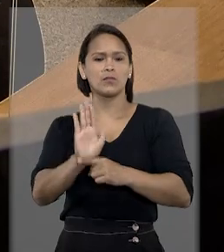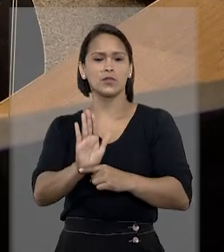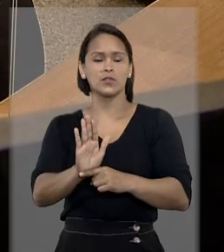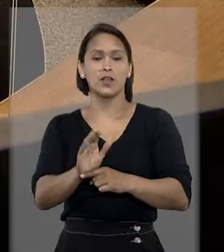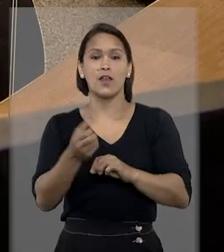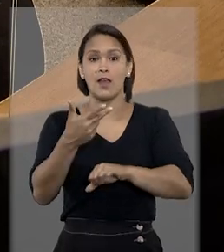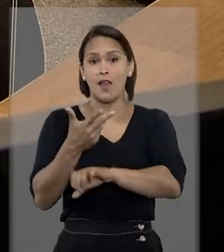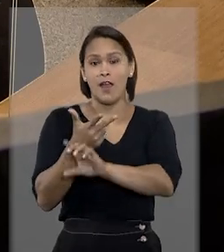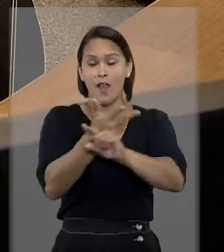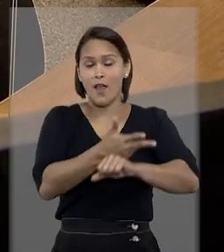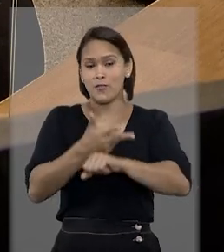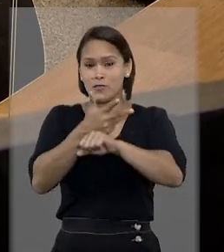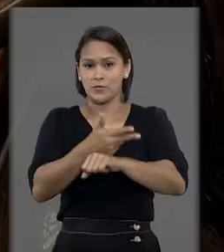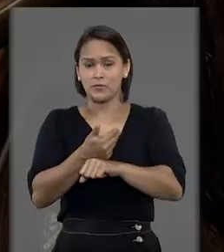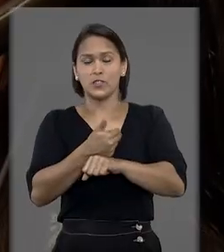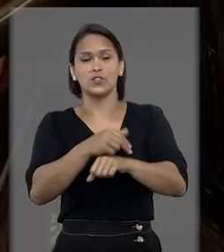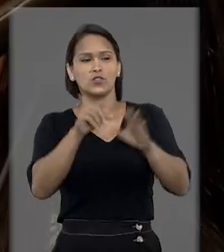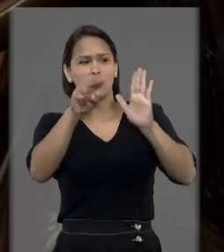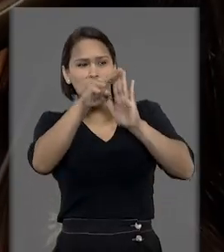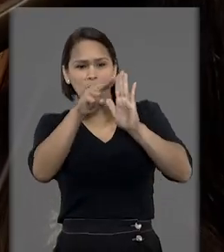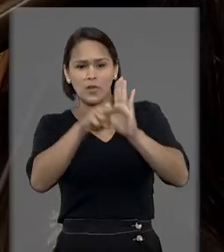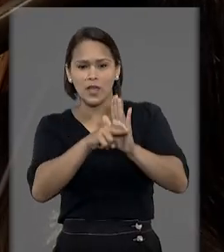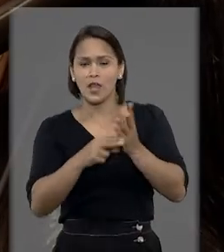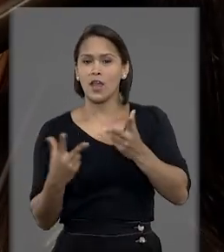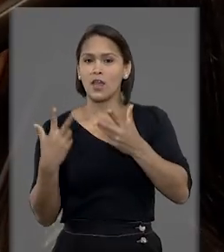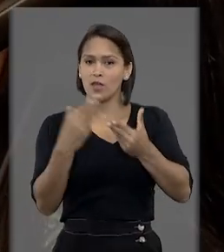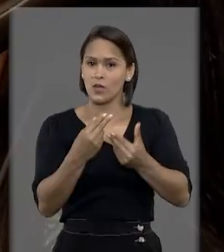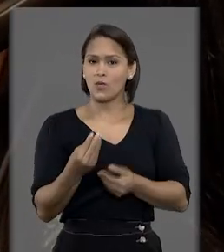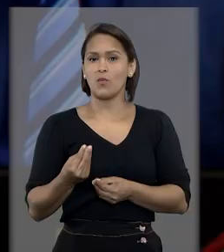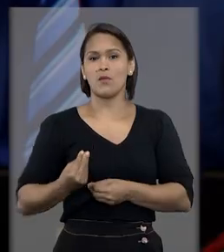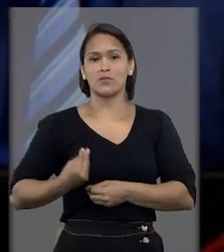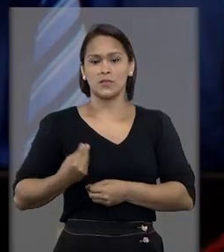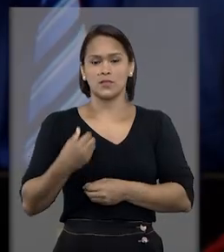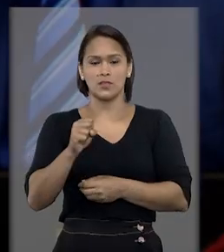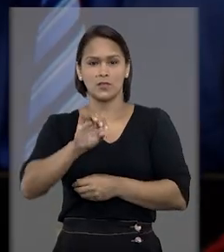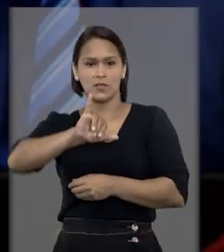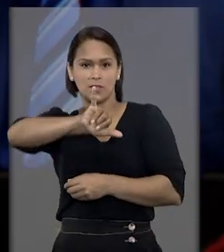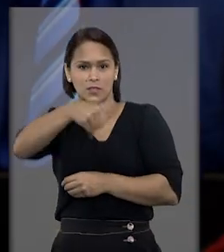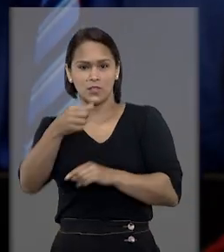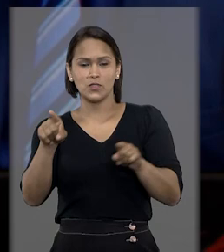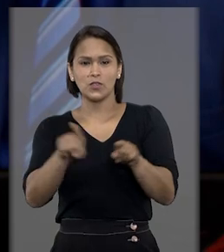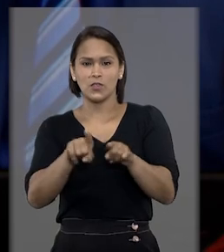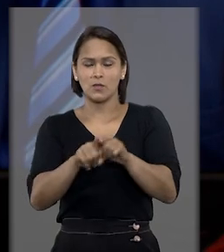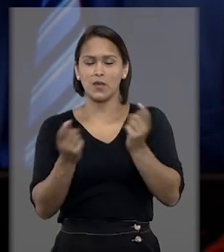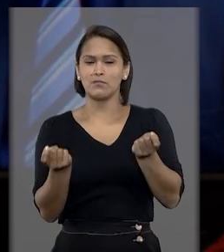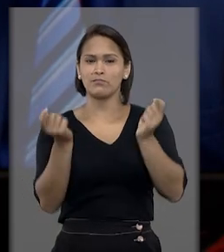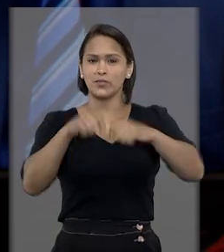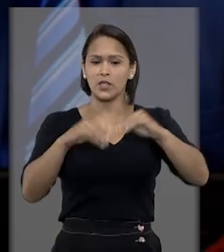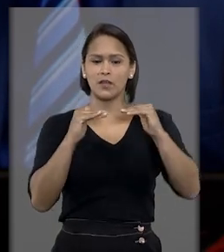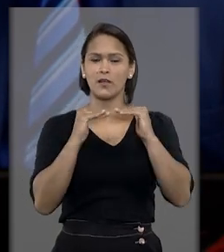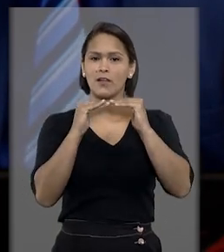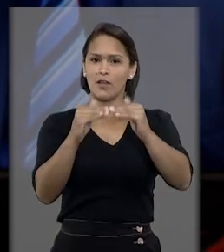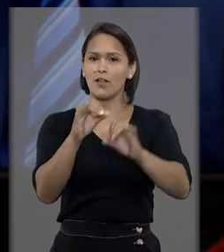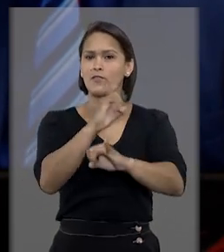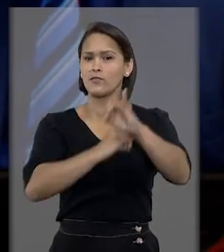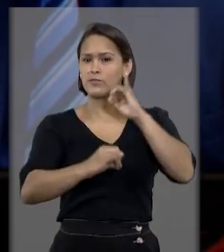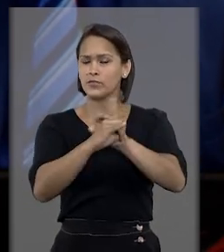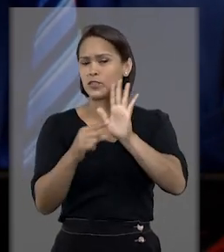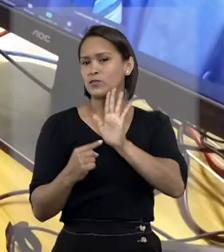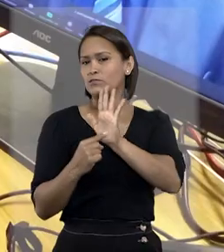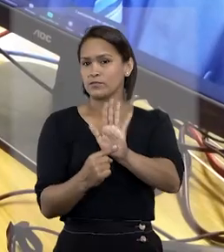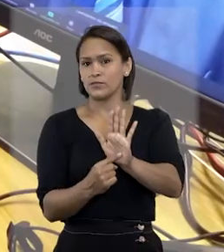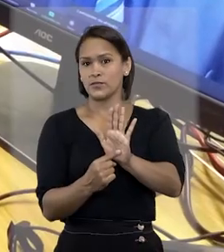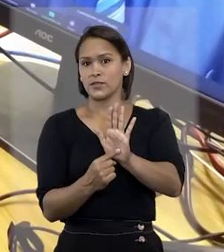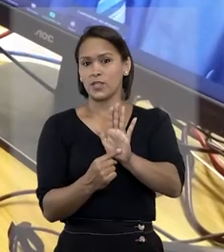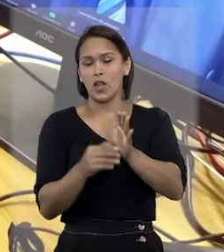videochamada é realizada nos moldes do atendimento presencial no STJ, somado às possibilidades que a plataforma virtual nos